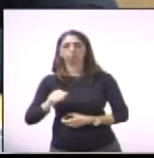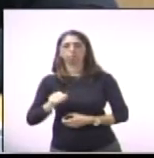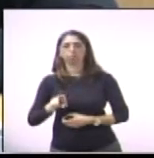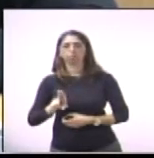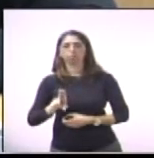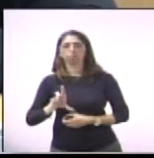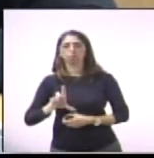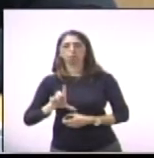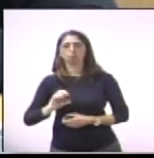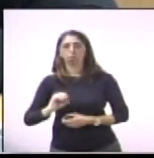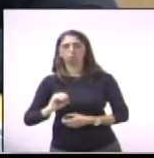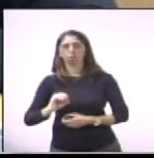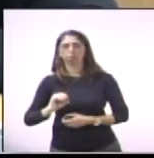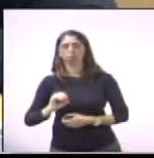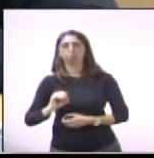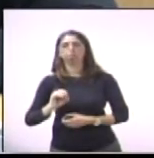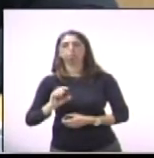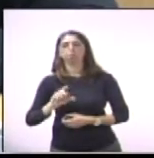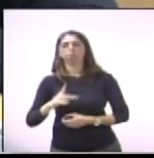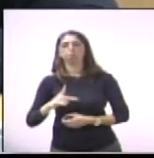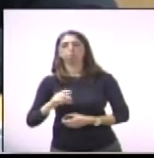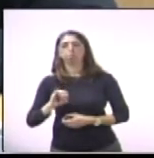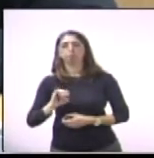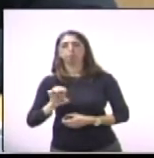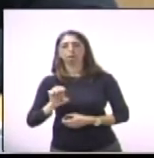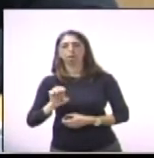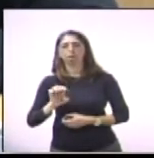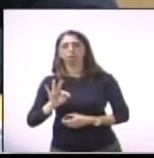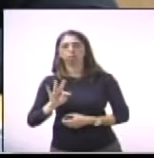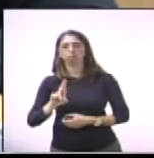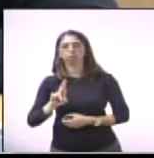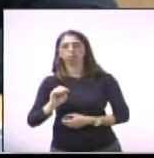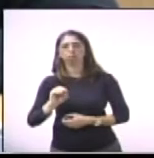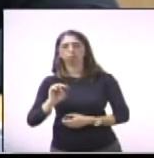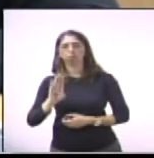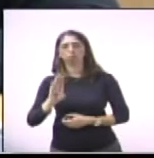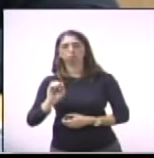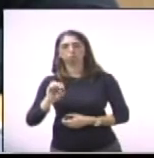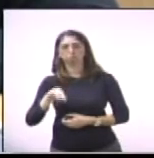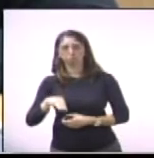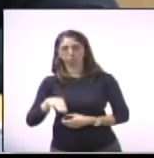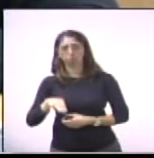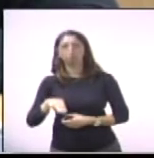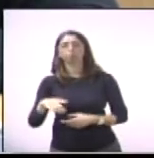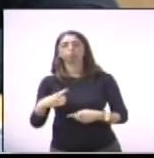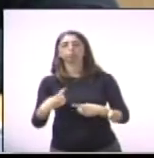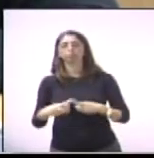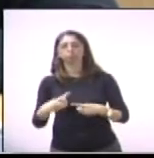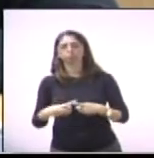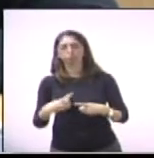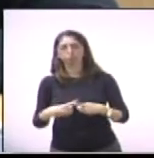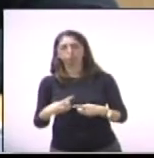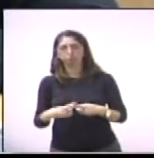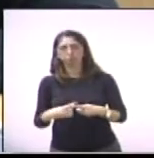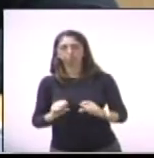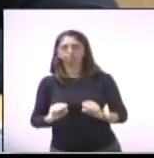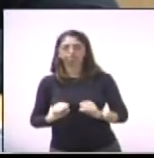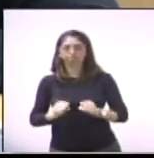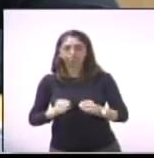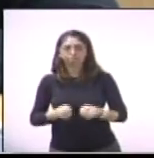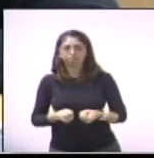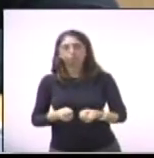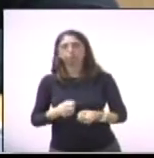passou. Peço a Deus que dê força aos seus e que o mesmo descanse em paz.